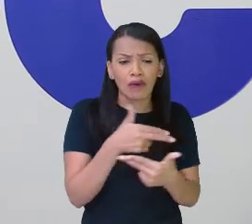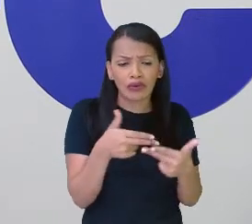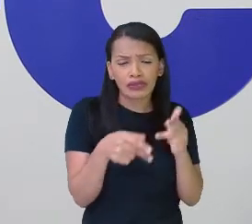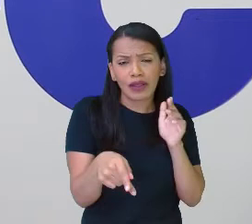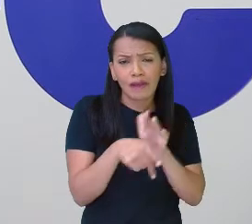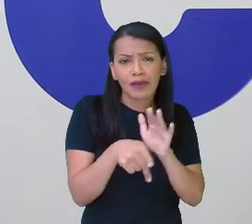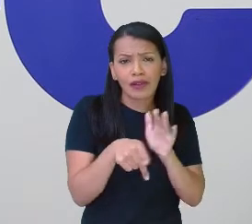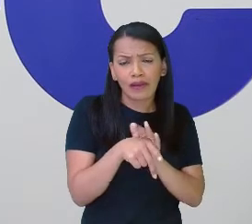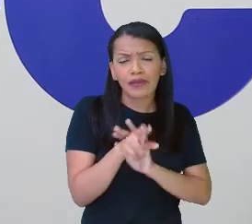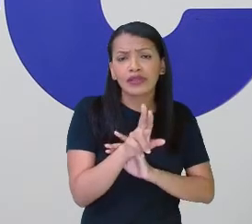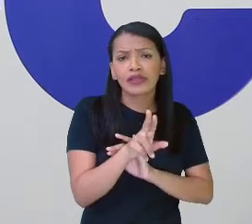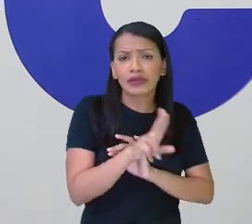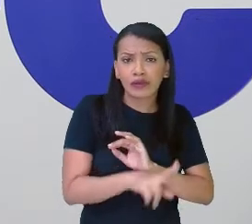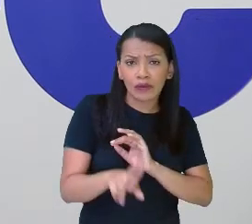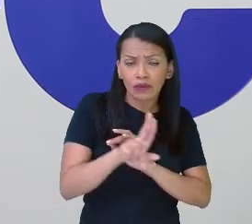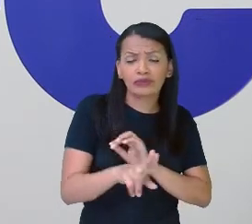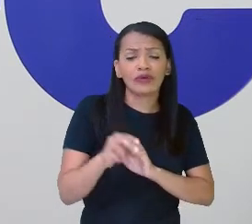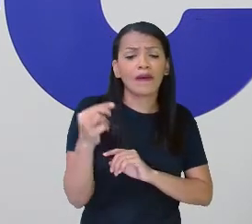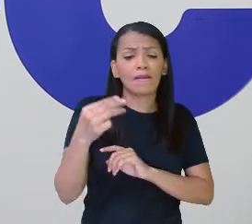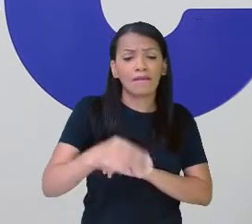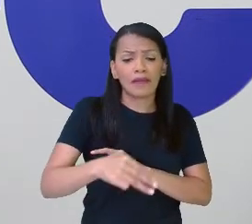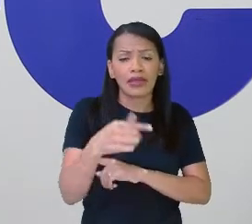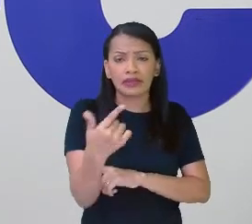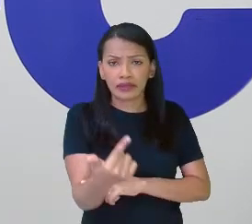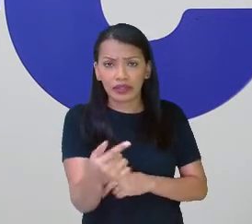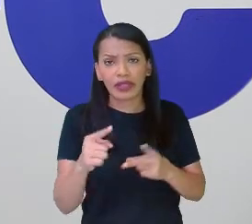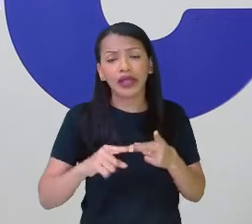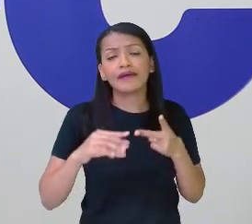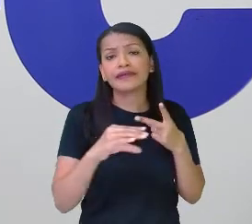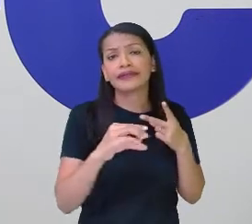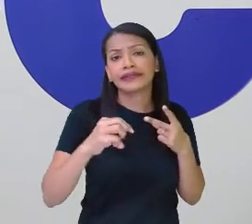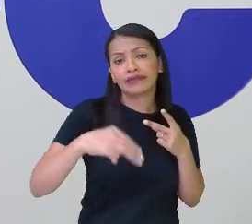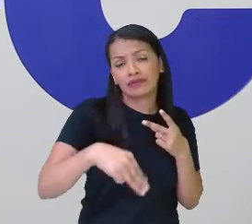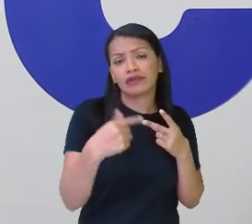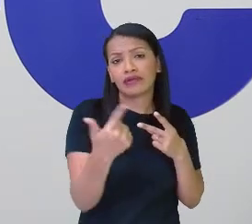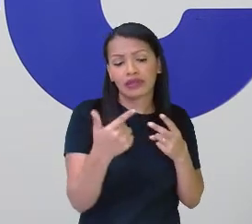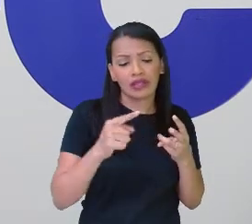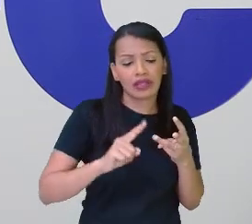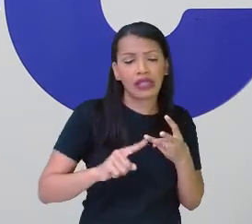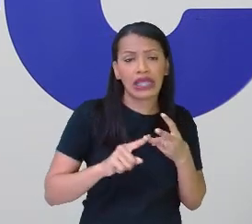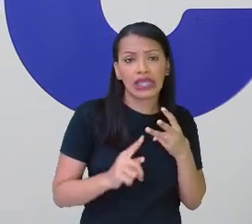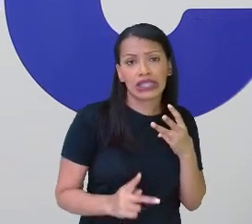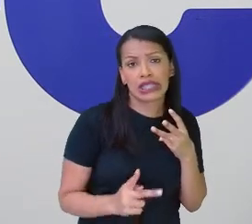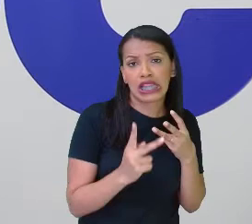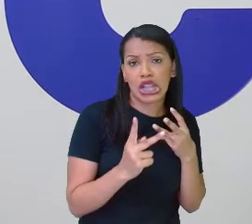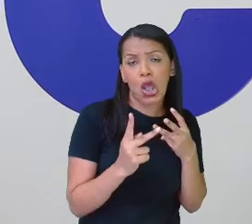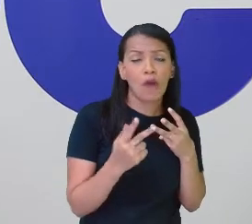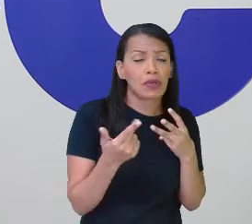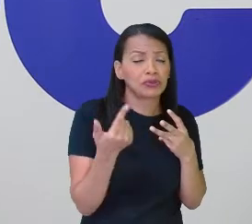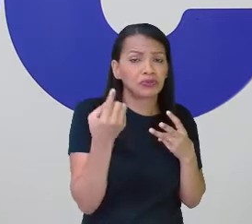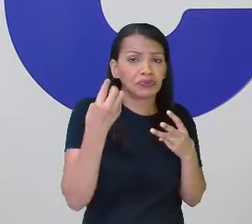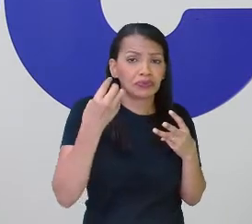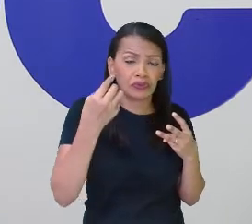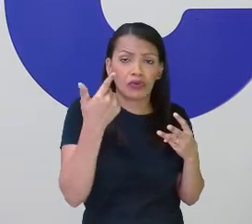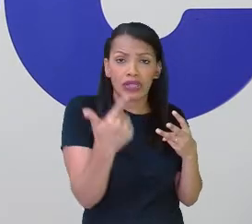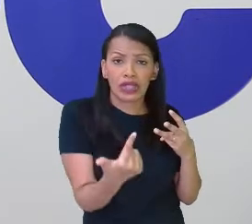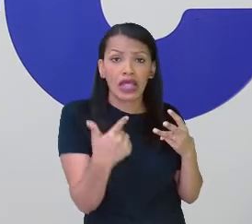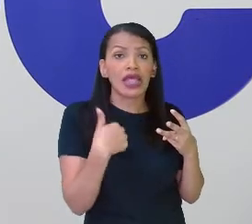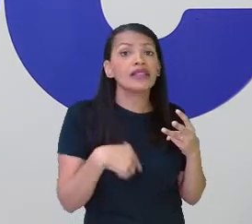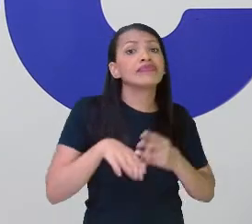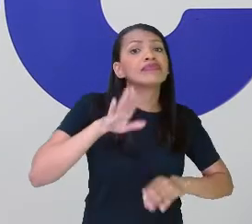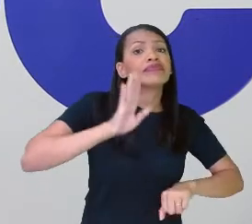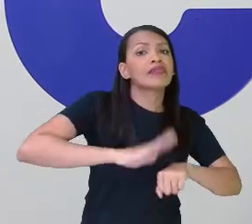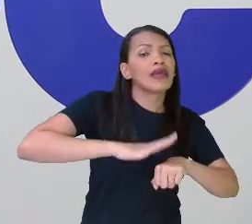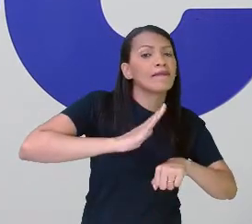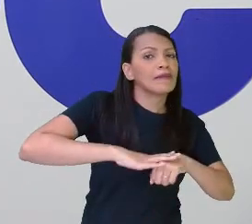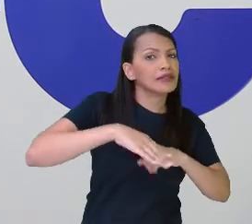que a gente utiliza. Ou é metro quadrado, ou é centímetro quadrado, ou é quilômetro quadrado. Depende do que a pergunta está fazendo ali,